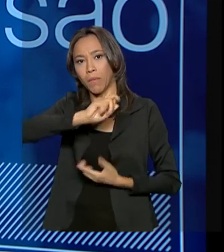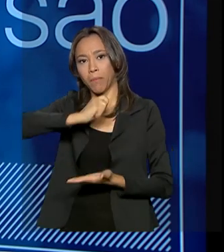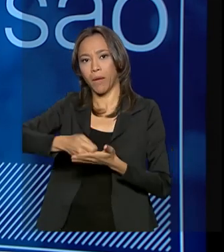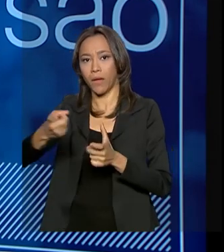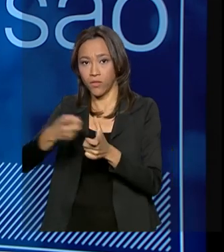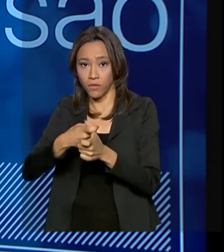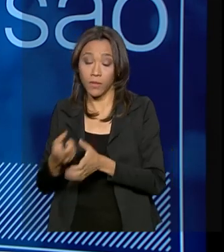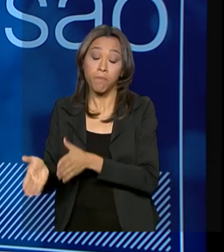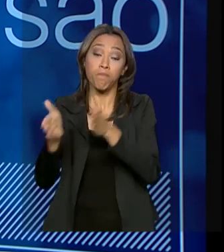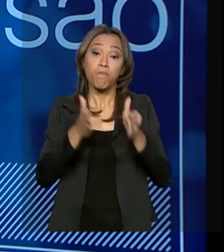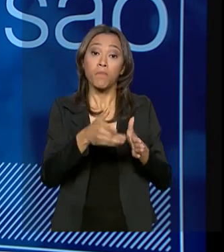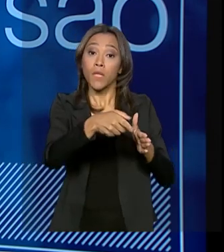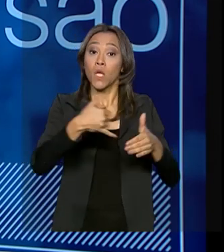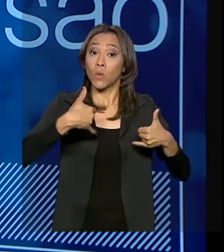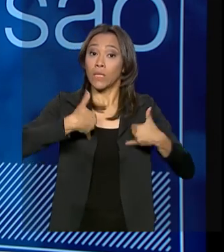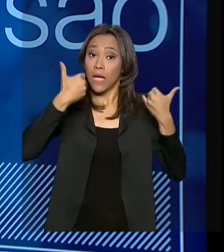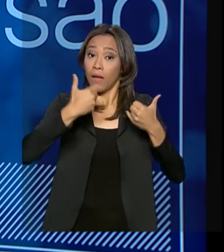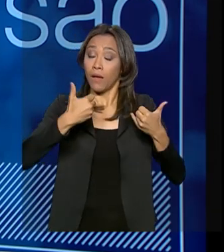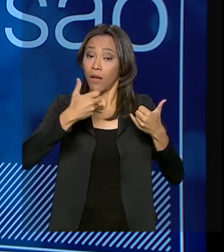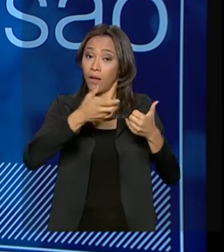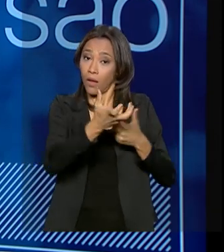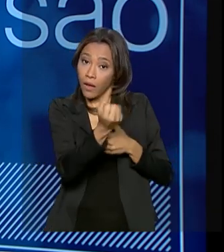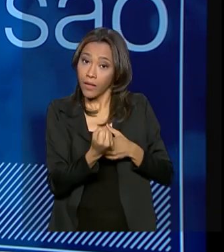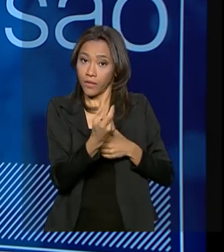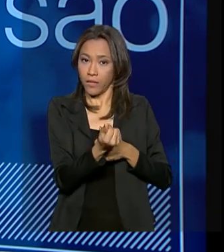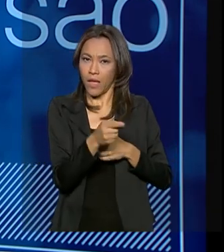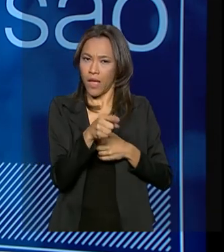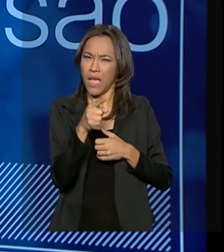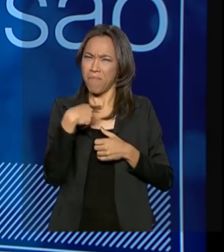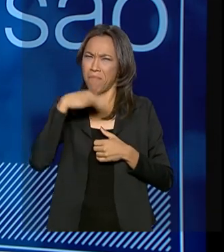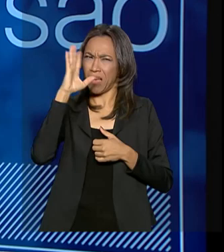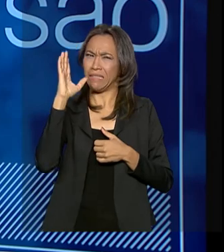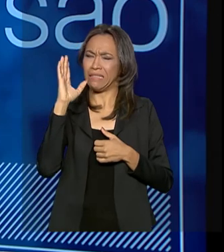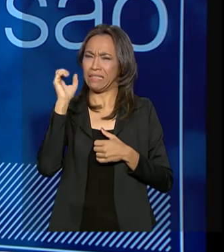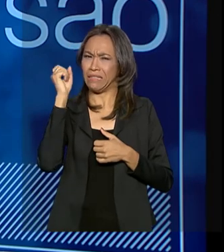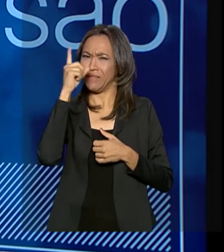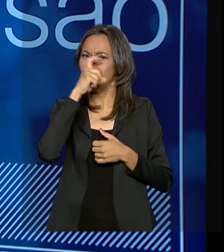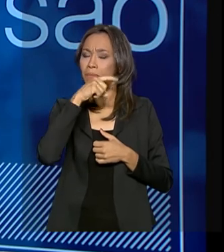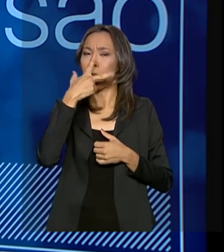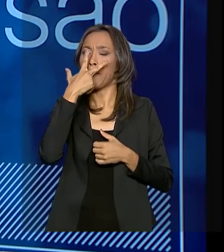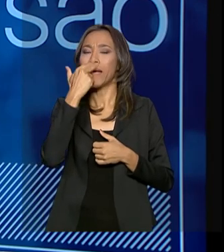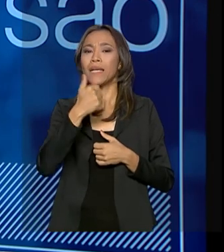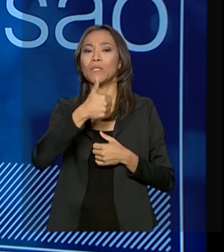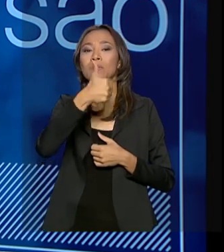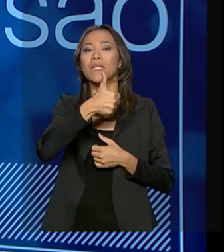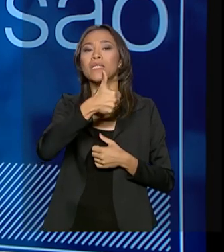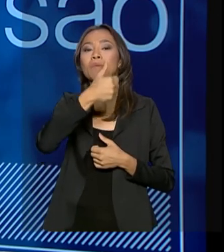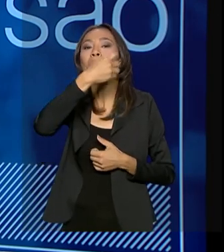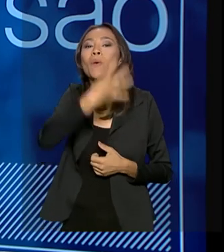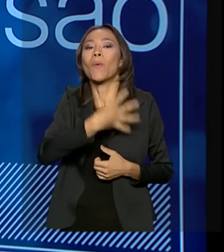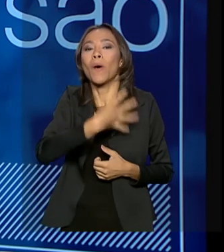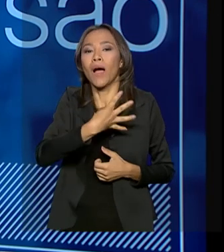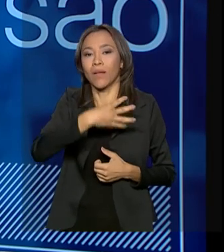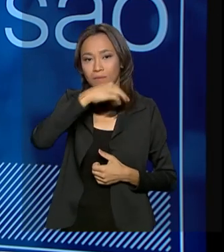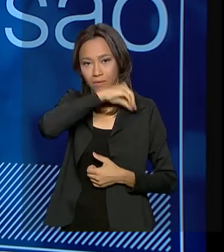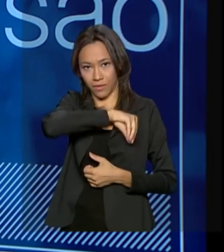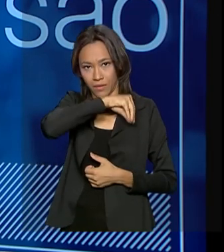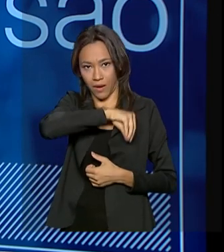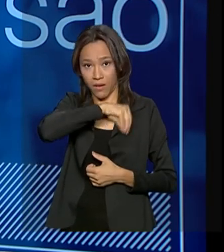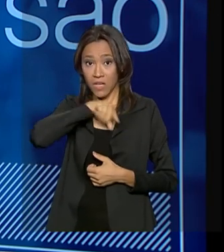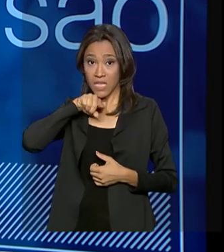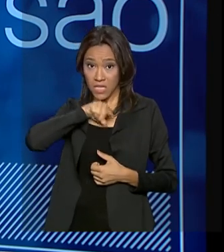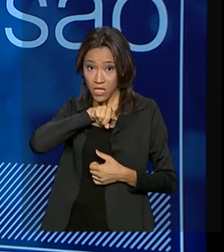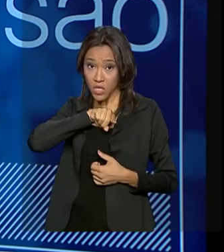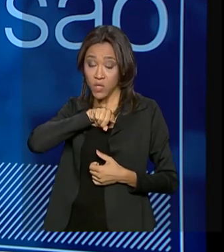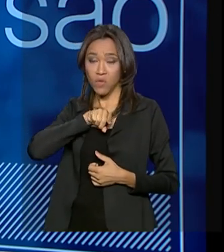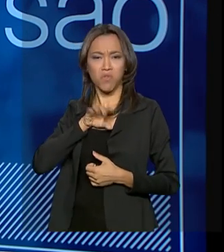saque-aniversário, ele é um pouco mais complexo, é como se fosse um 14º salário. Ele não impacta nenhum